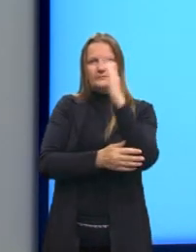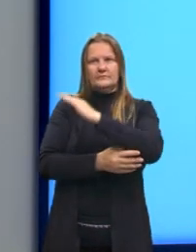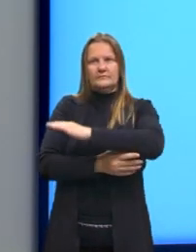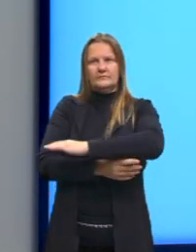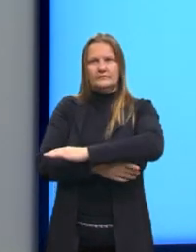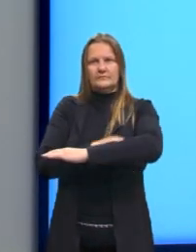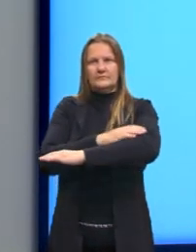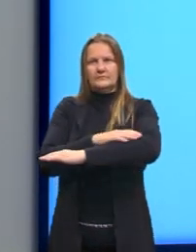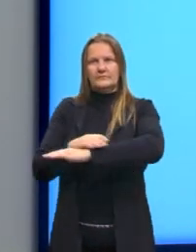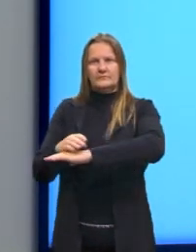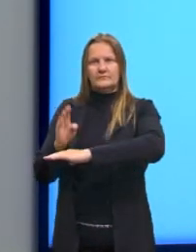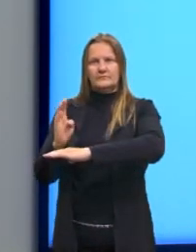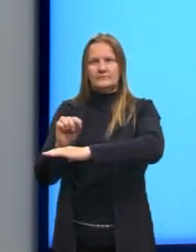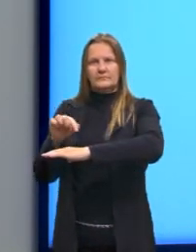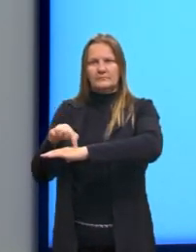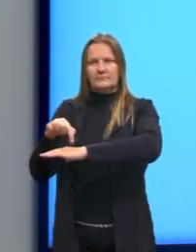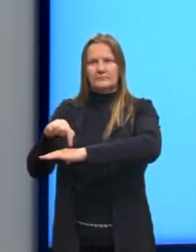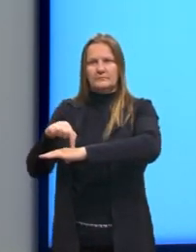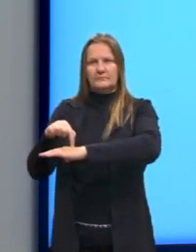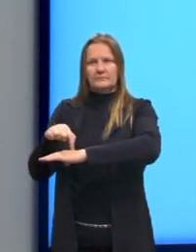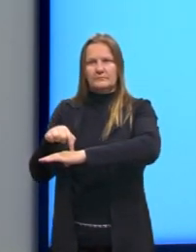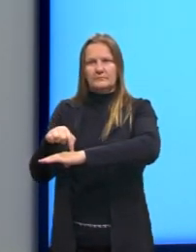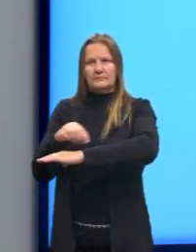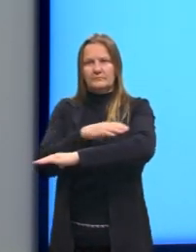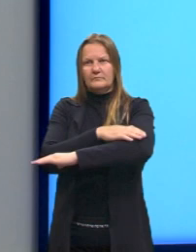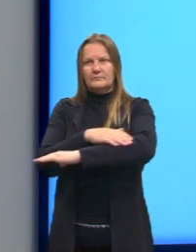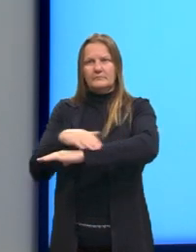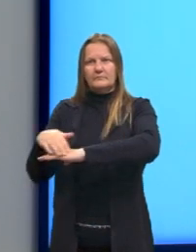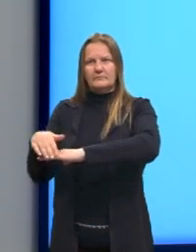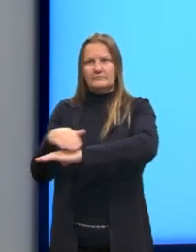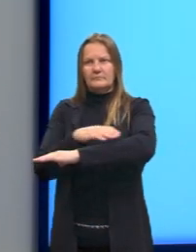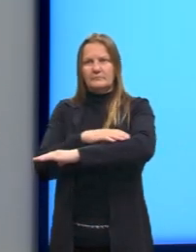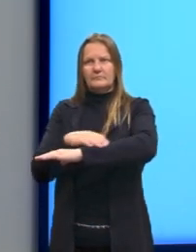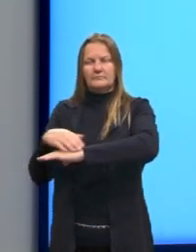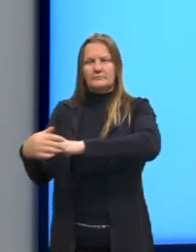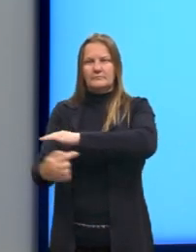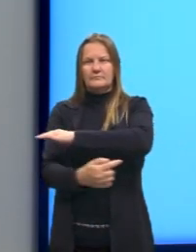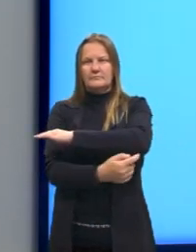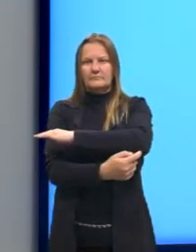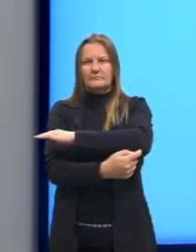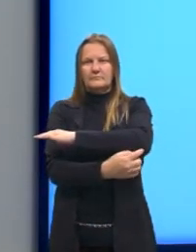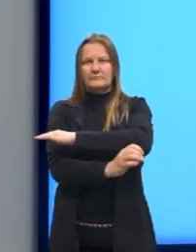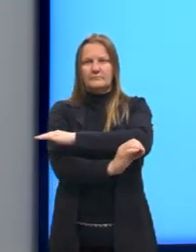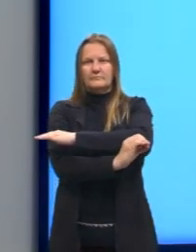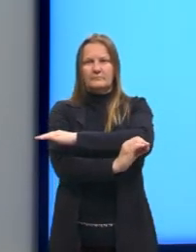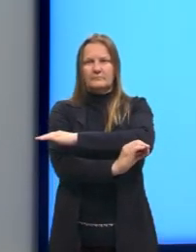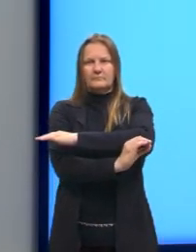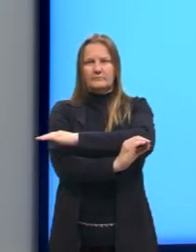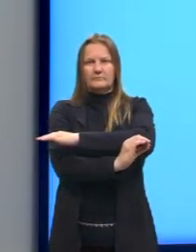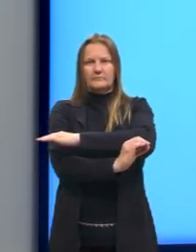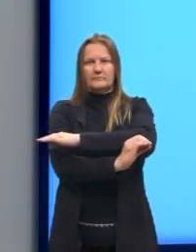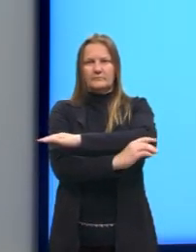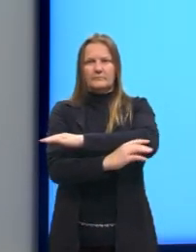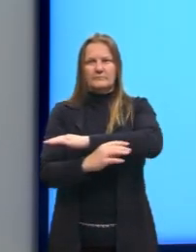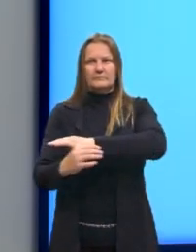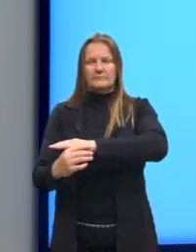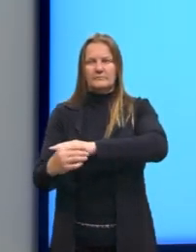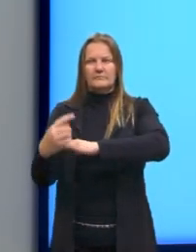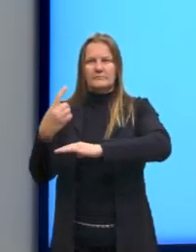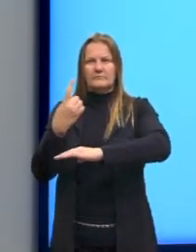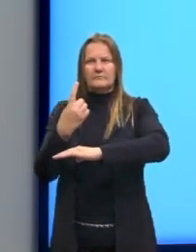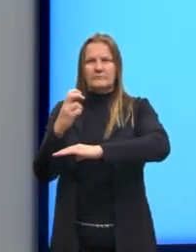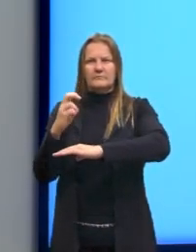ponto B, se a gente olhar o valor do eixo vertical, é zero. Então, o numerador seria 150